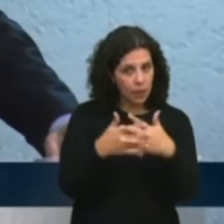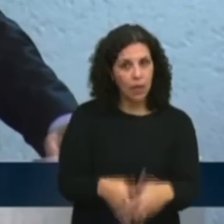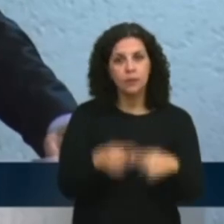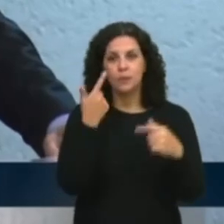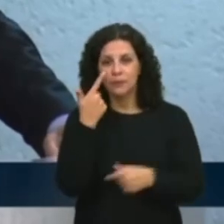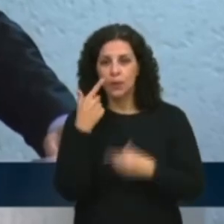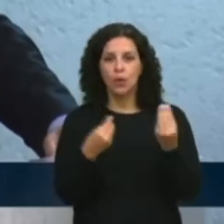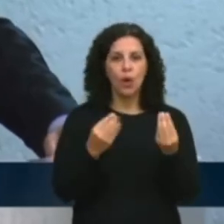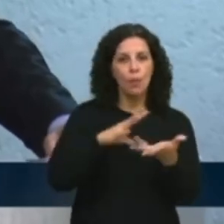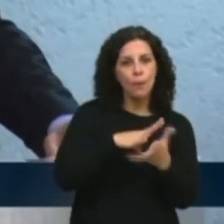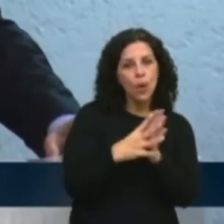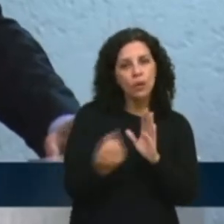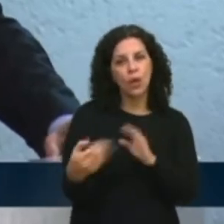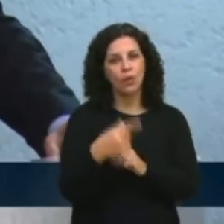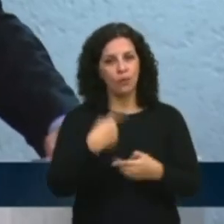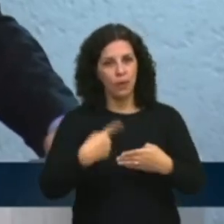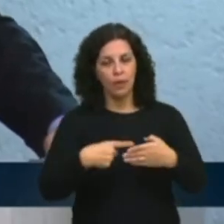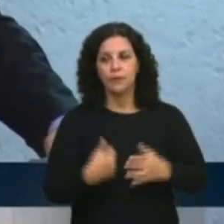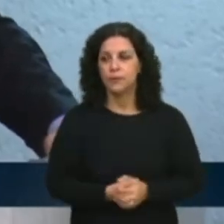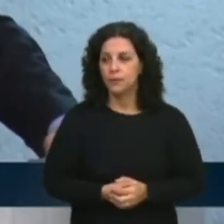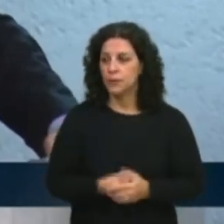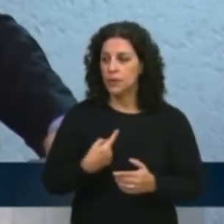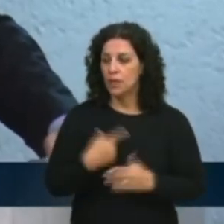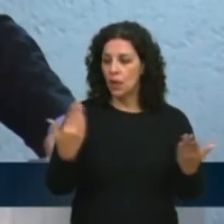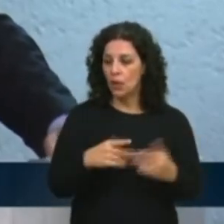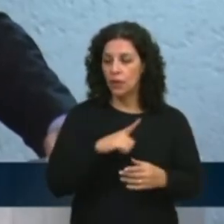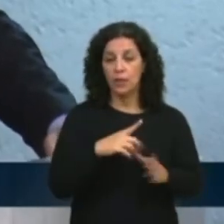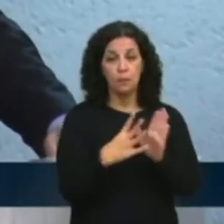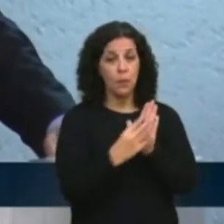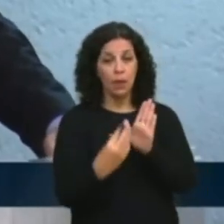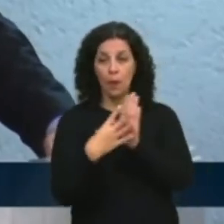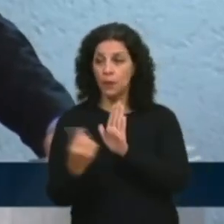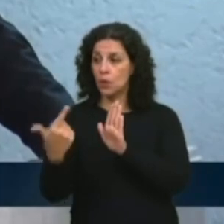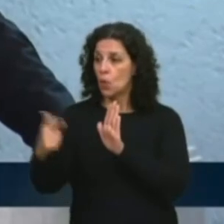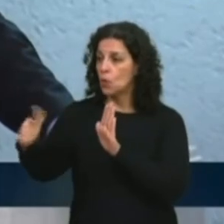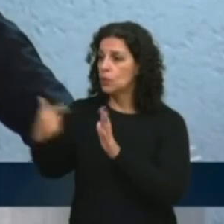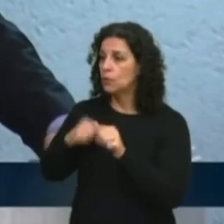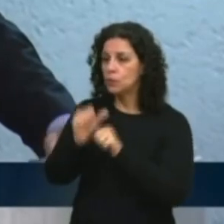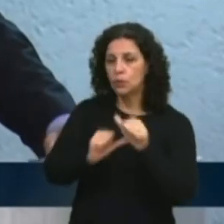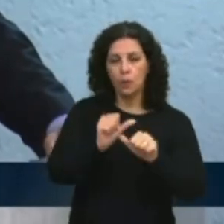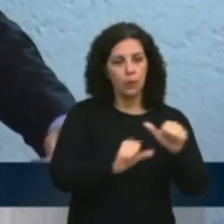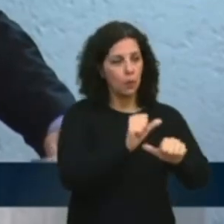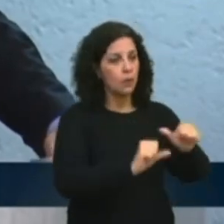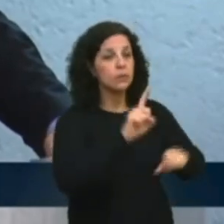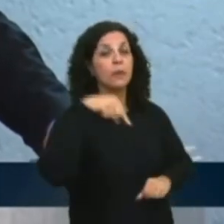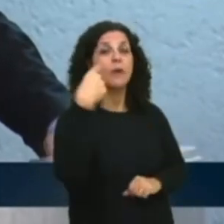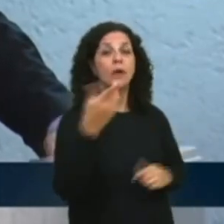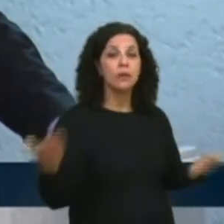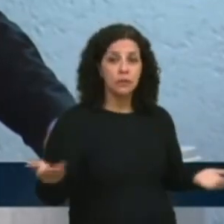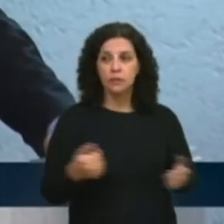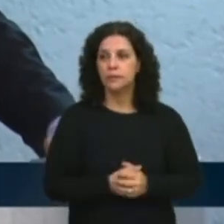essa modelagem. E cada modelagem em modelagem está sendo modificado. E depois,